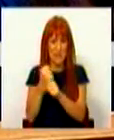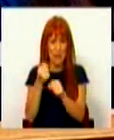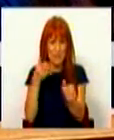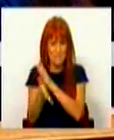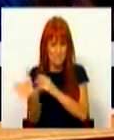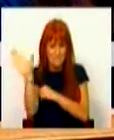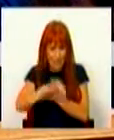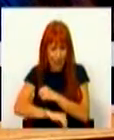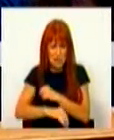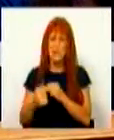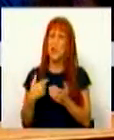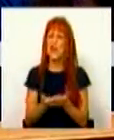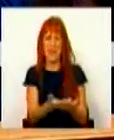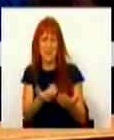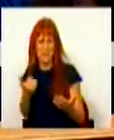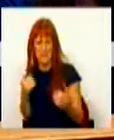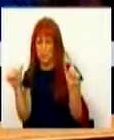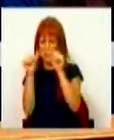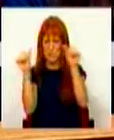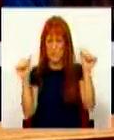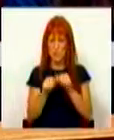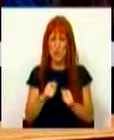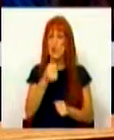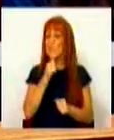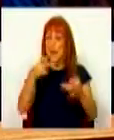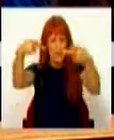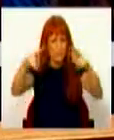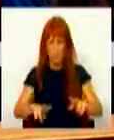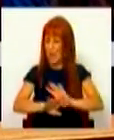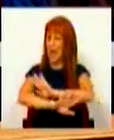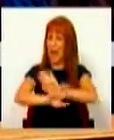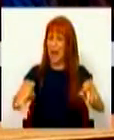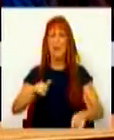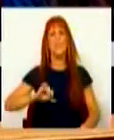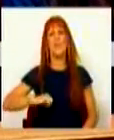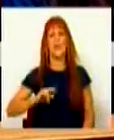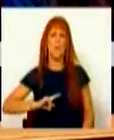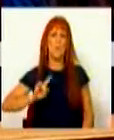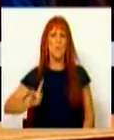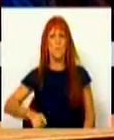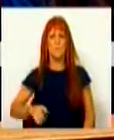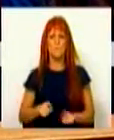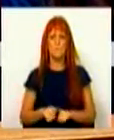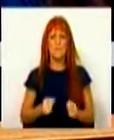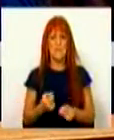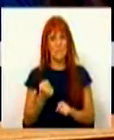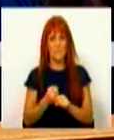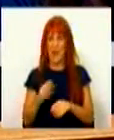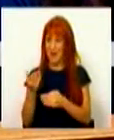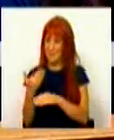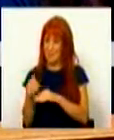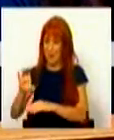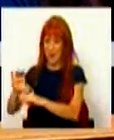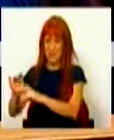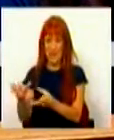trabalho, nós retirámos o sistema do vermelho e pusémos-lo no verde, ou seja, na criação de excedentes